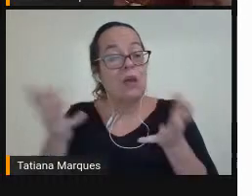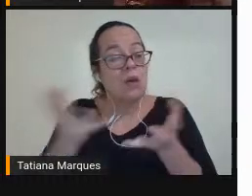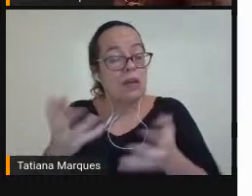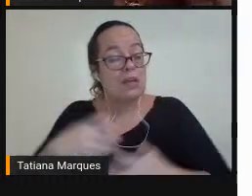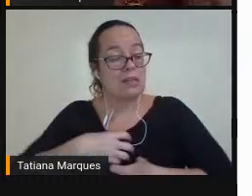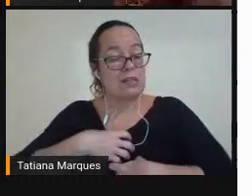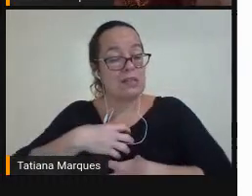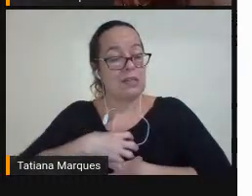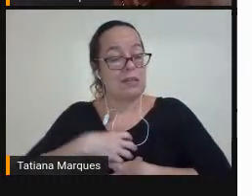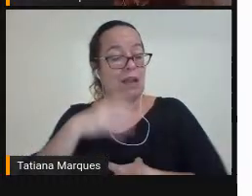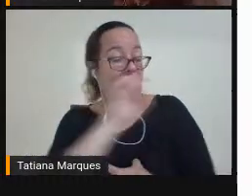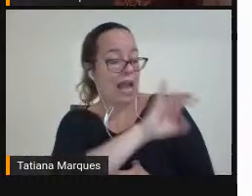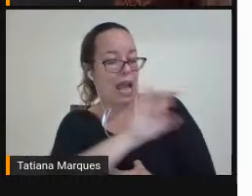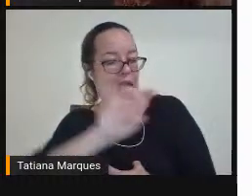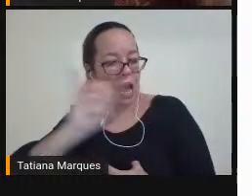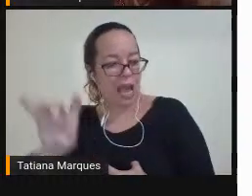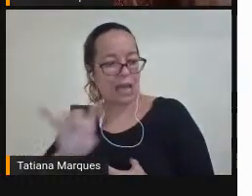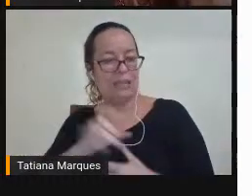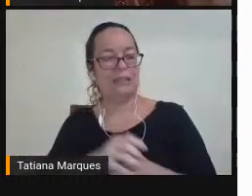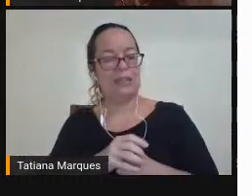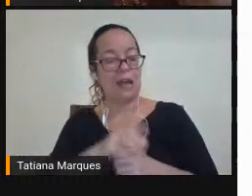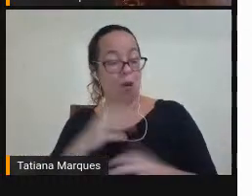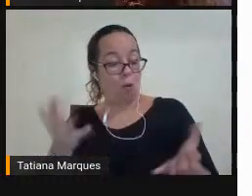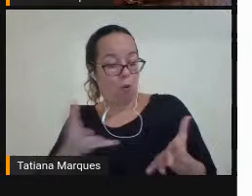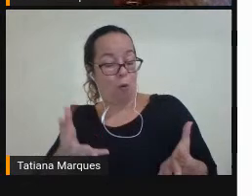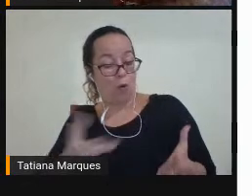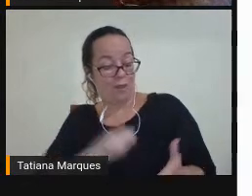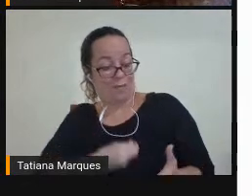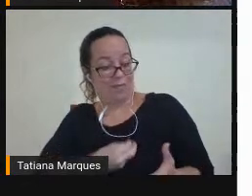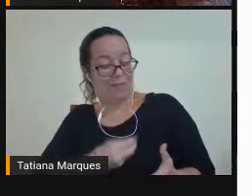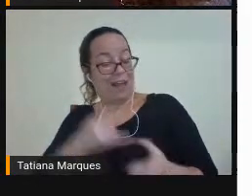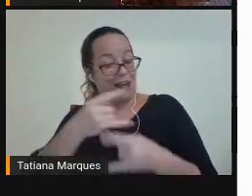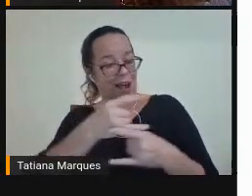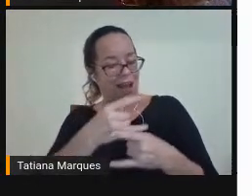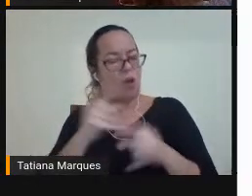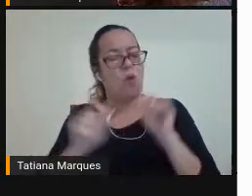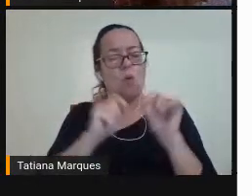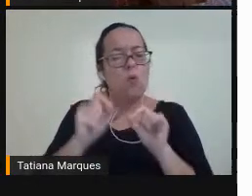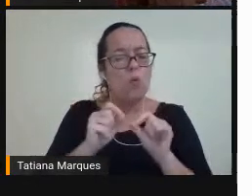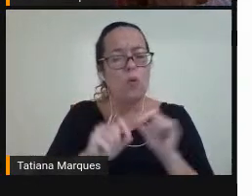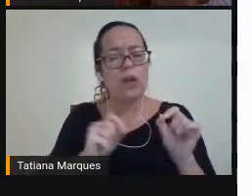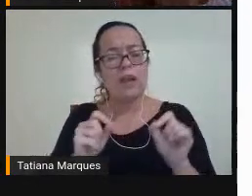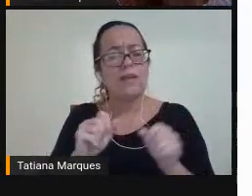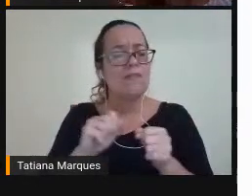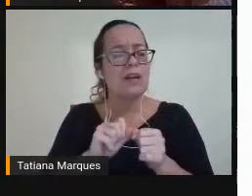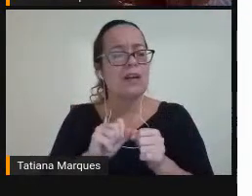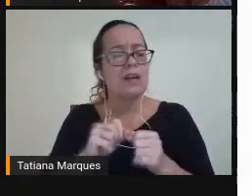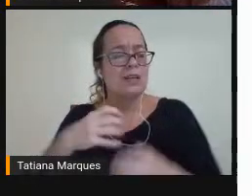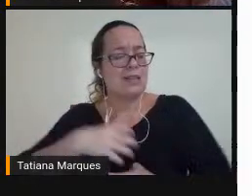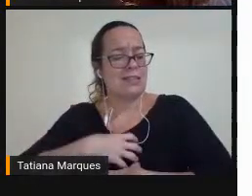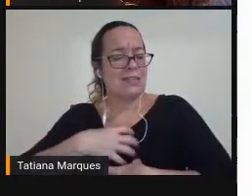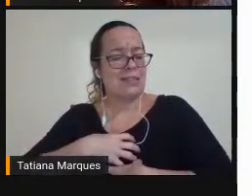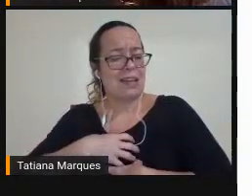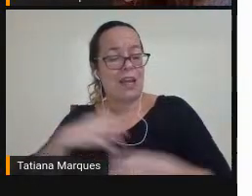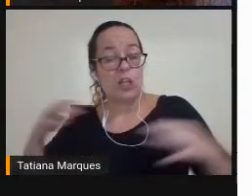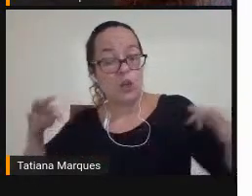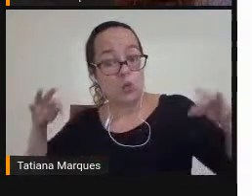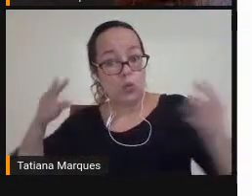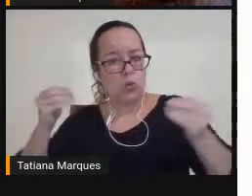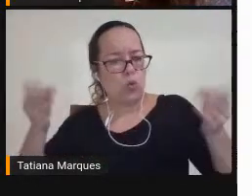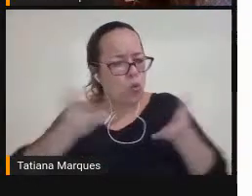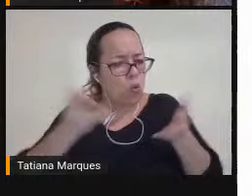Vocês Queremos Te sentir Um sentimento O que a gente Está O que a gente Sente Depois de tudo Isso